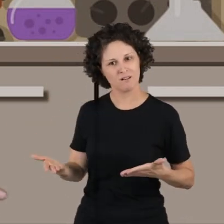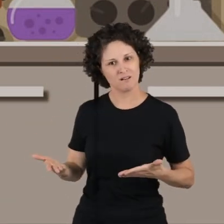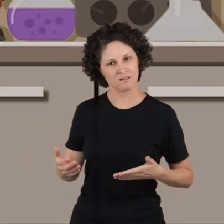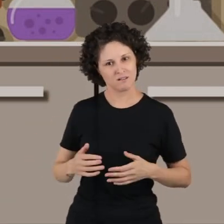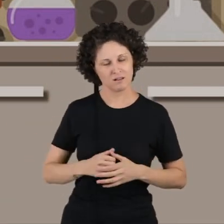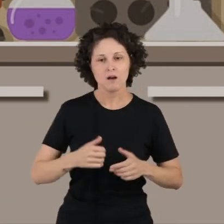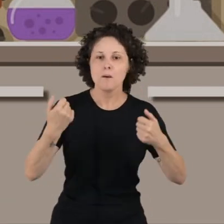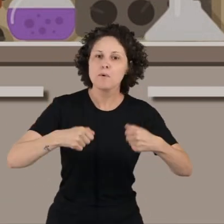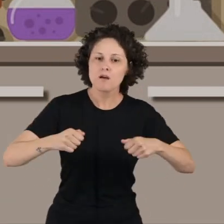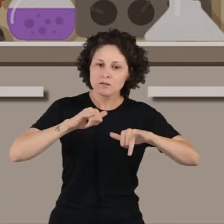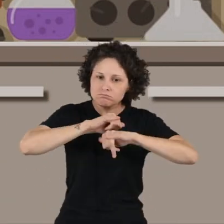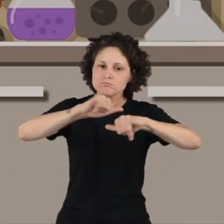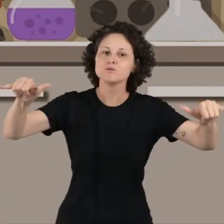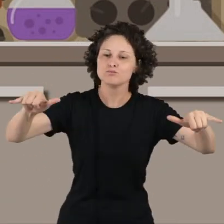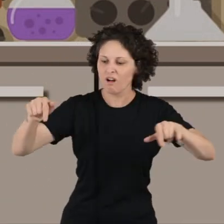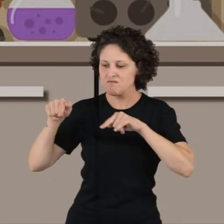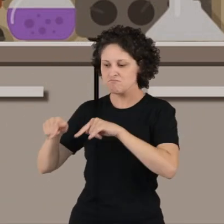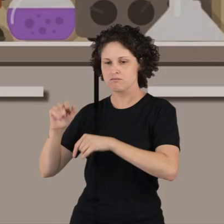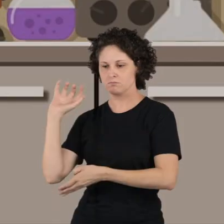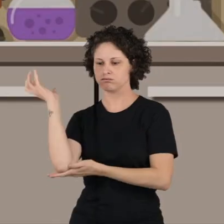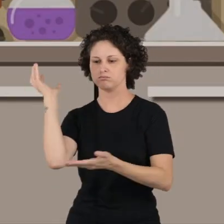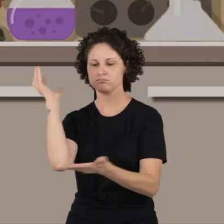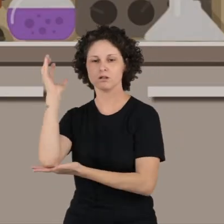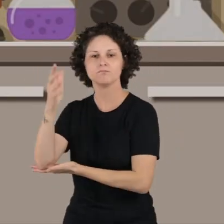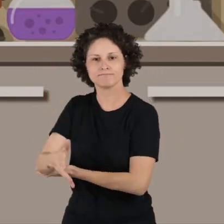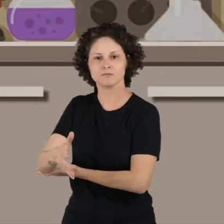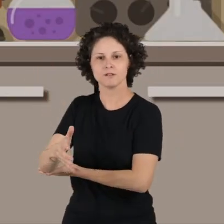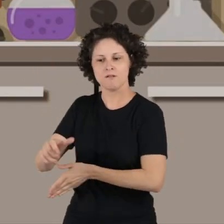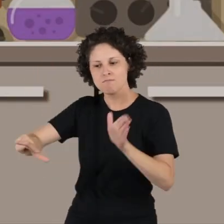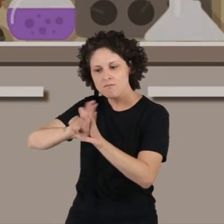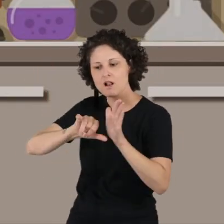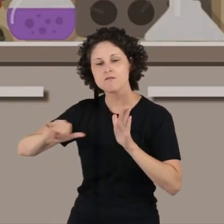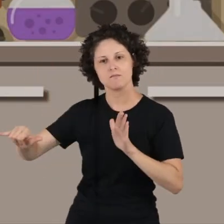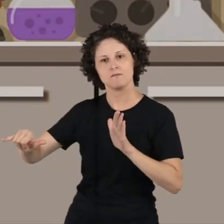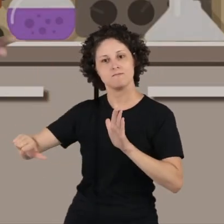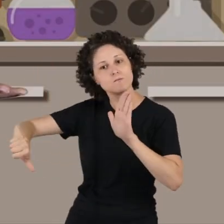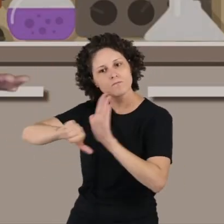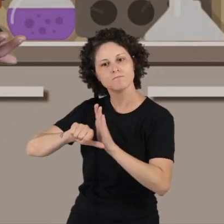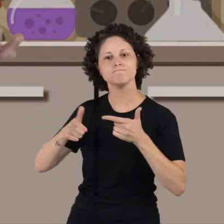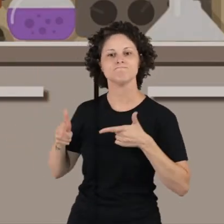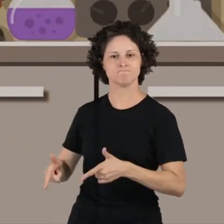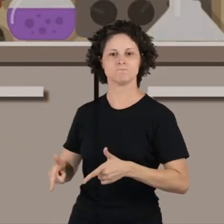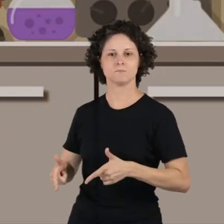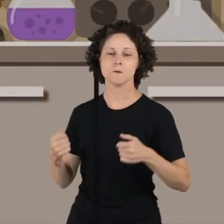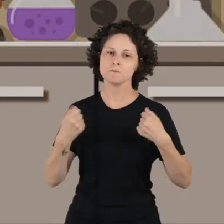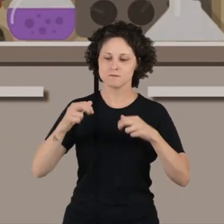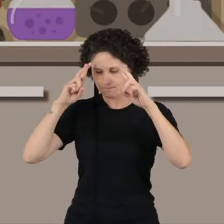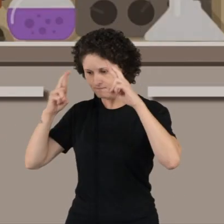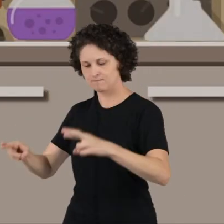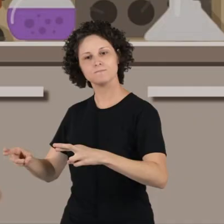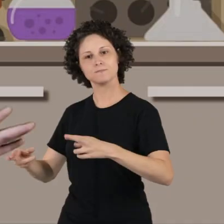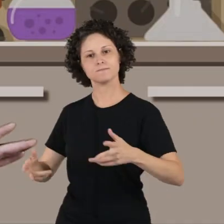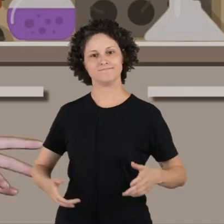Agora, conte para os seus familiares e amigos o que você descobriu sobre as florestas e sobre o desmatamento. Assim, cada um pode fazer a